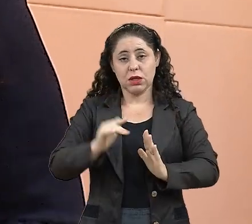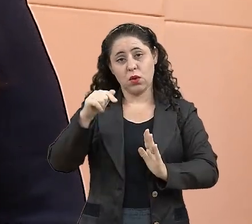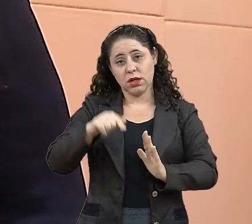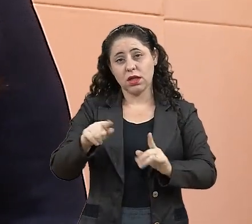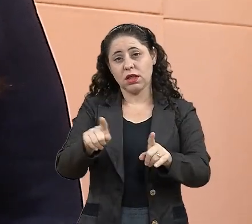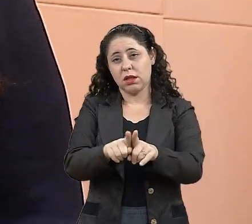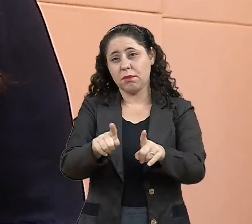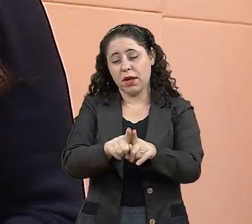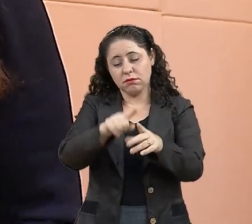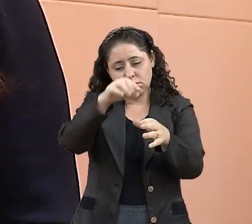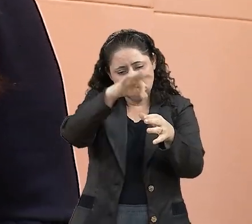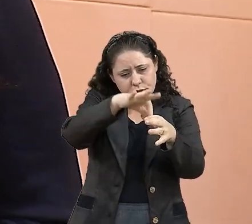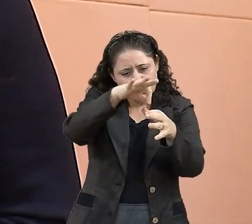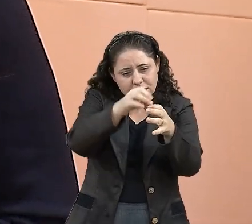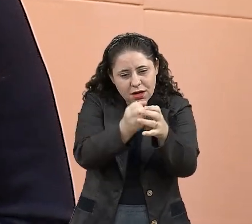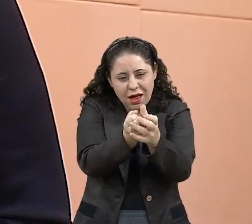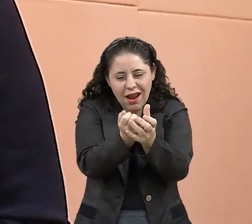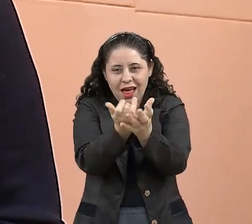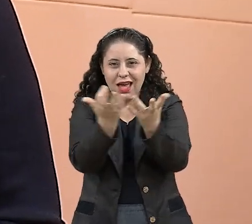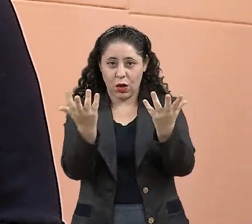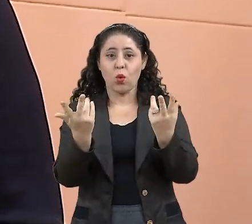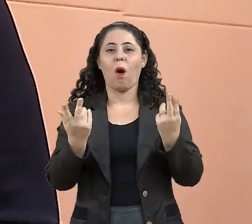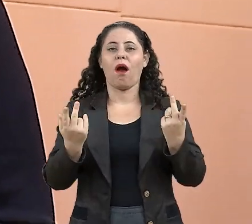aquelas sementes. Plantou semente,